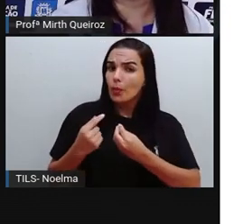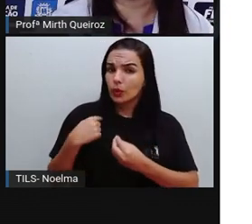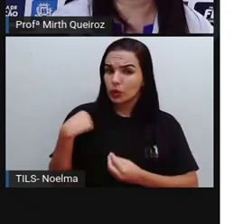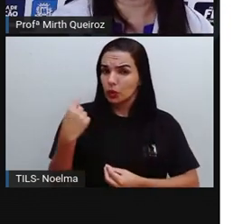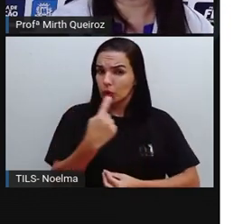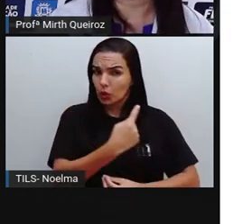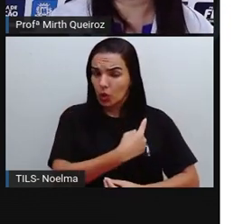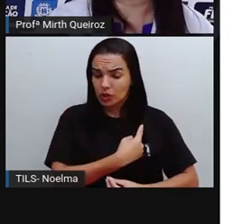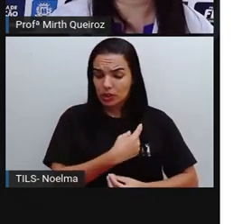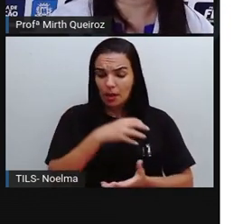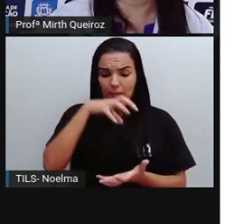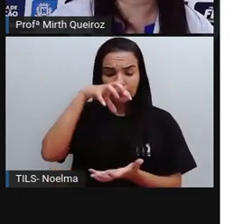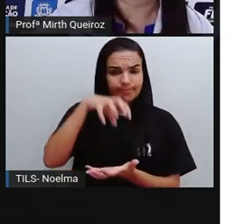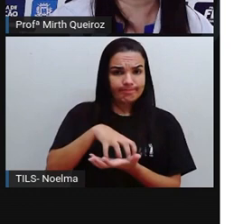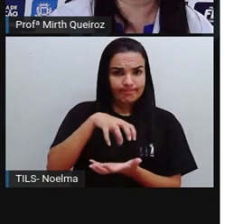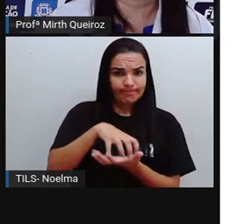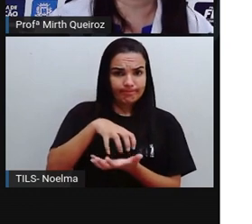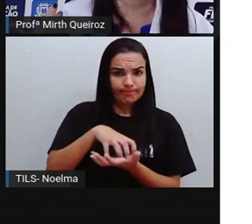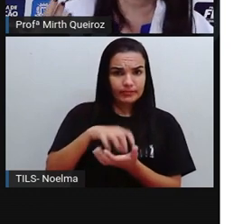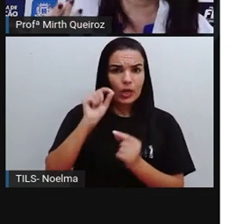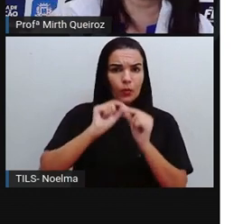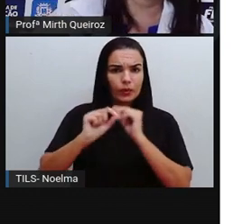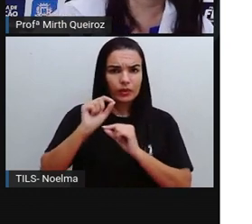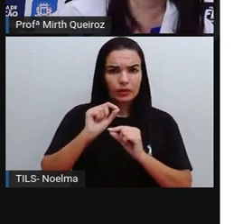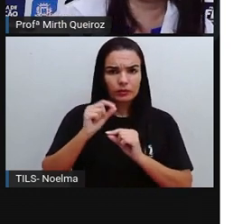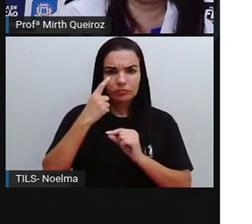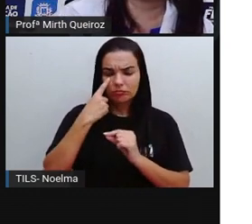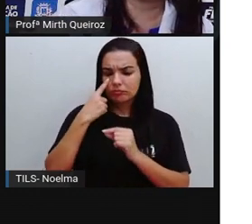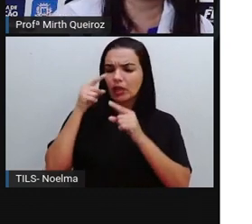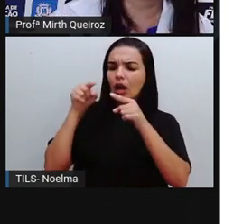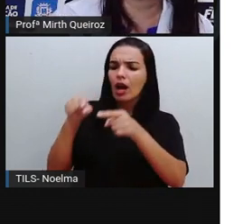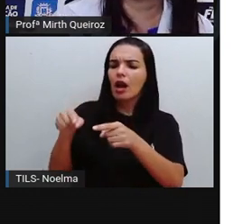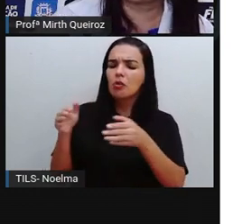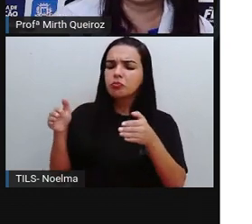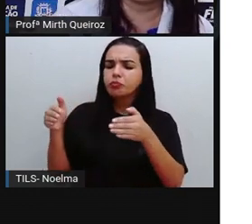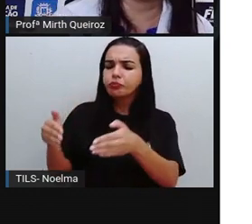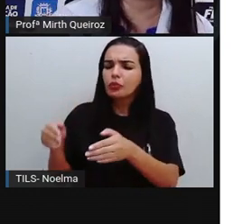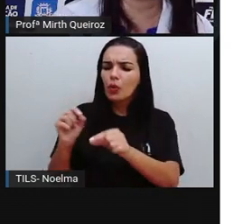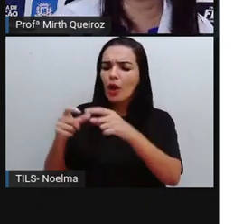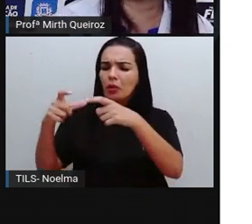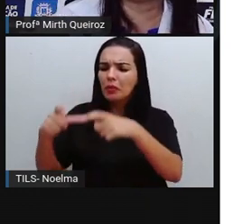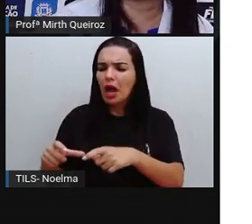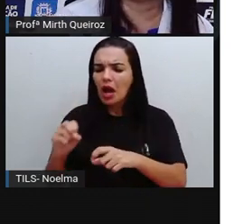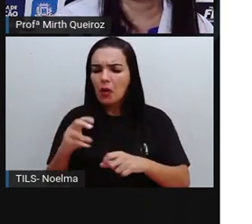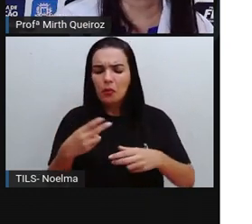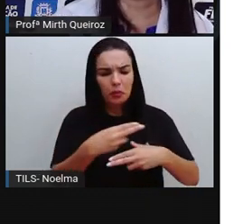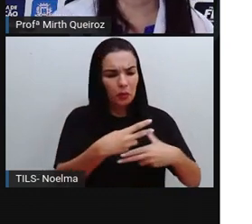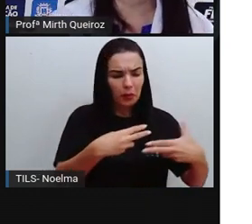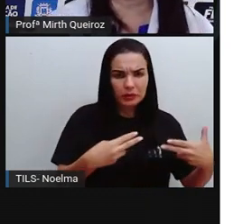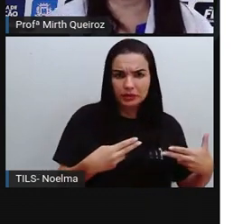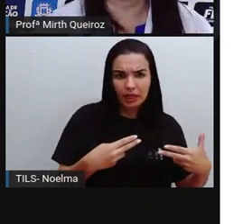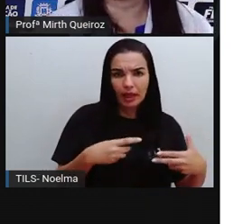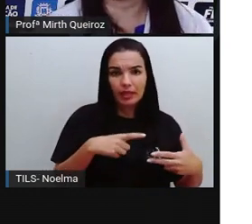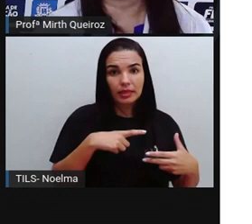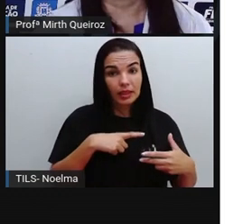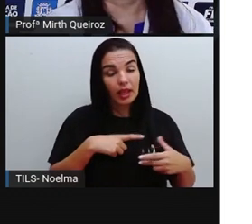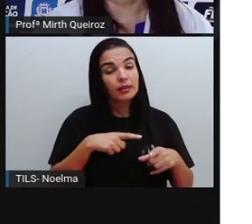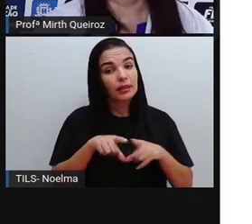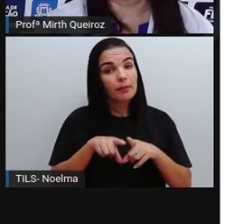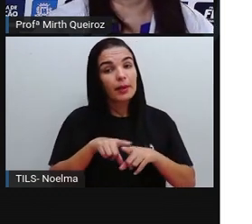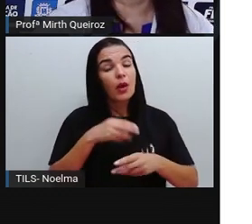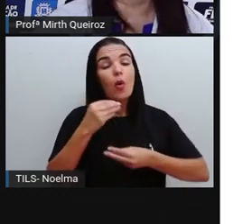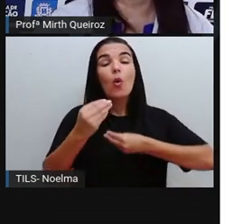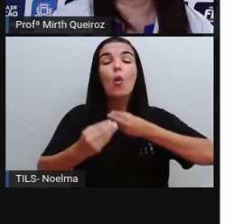posicionamos em relação a esse algo, a esse lugar ou a esse objeto vai interferir